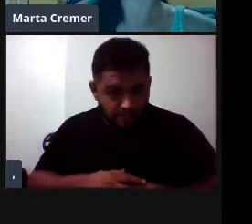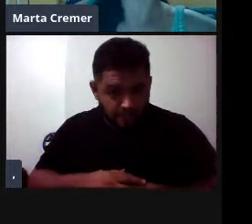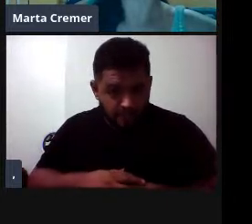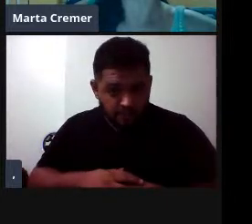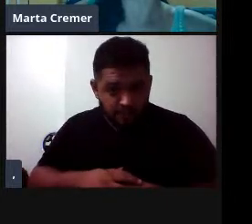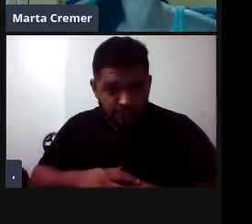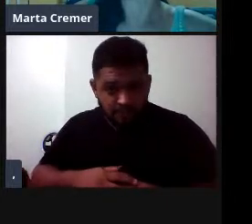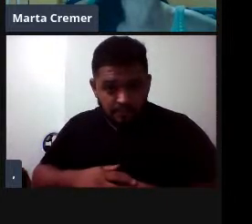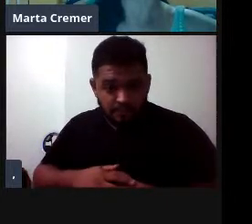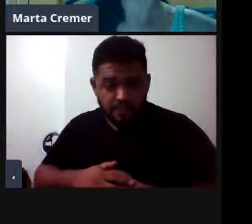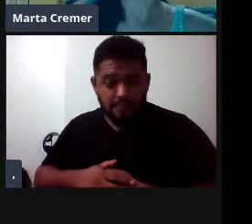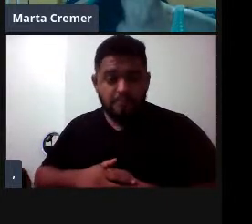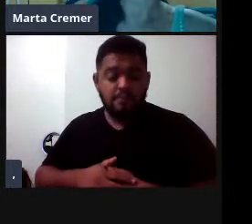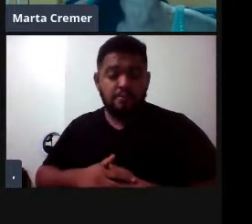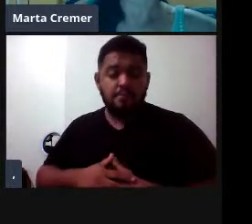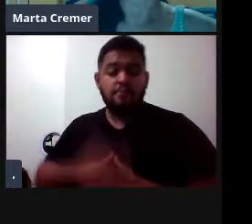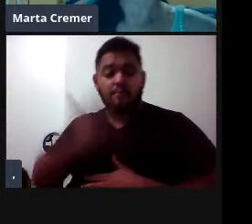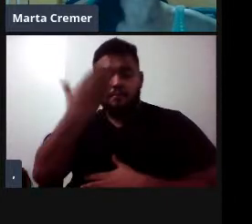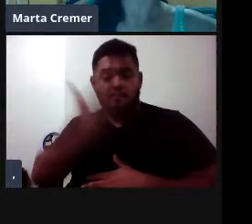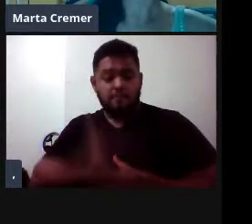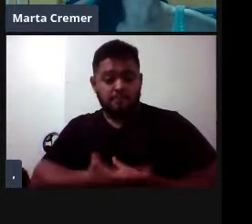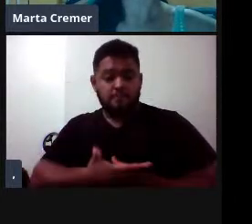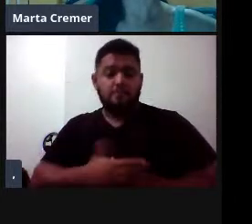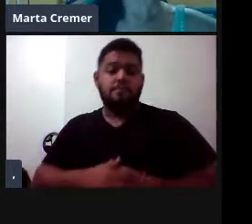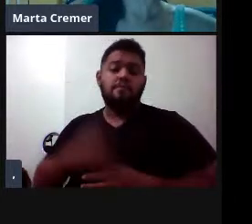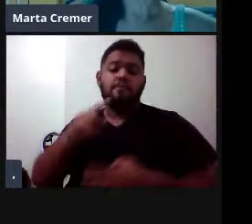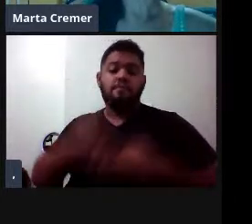mesoplódons Bidens e mesoplódons Laiard,